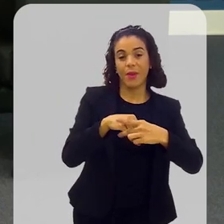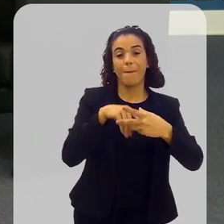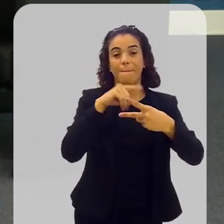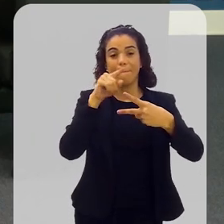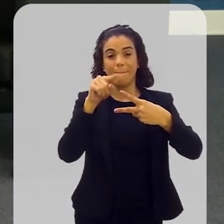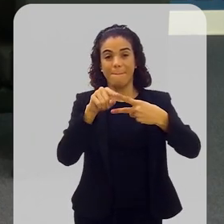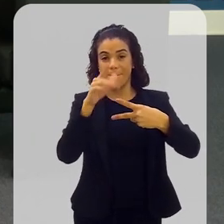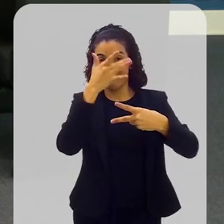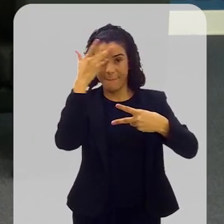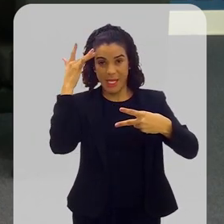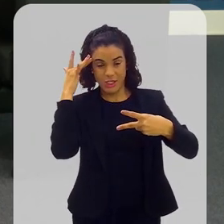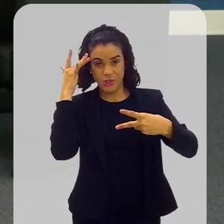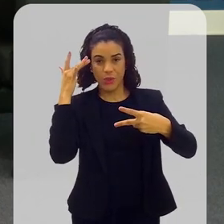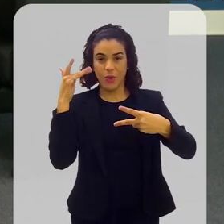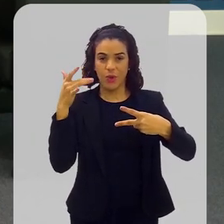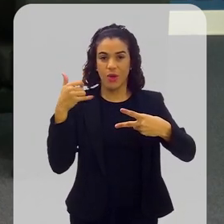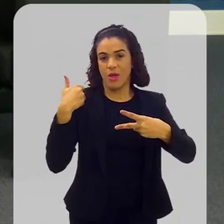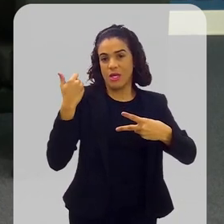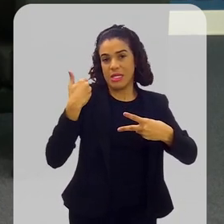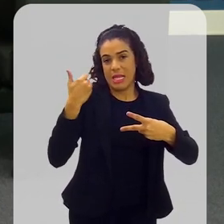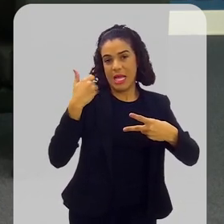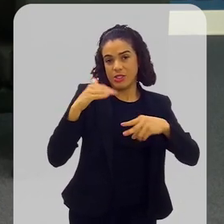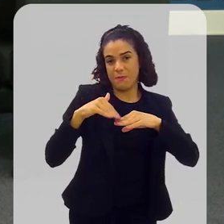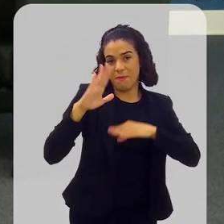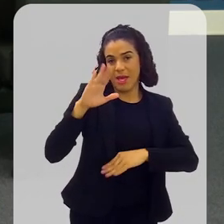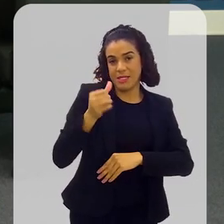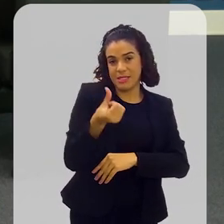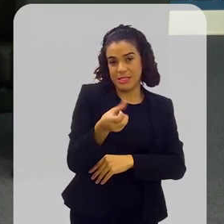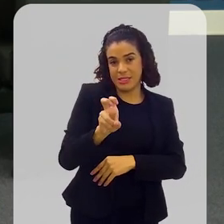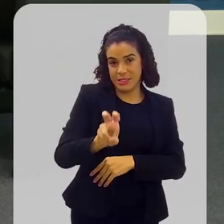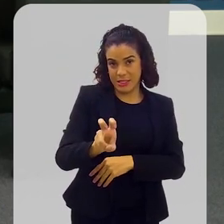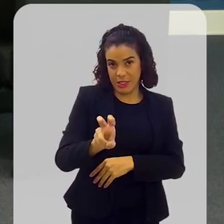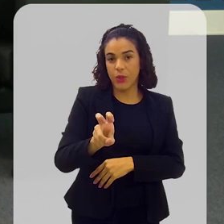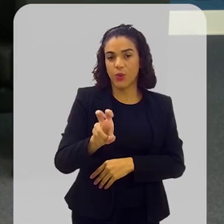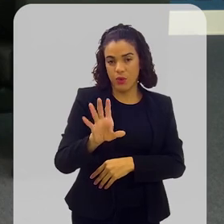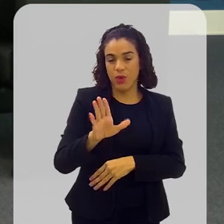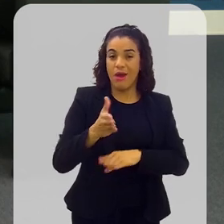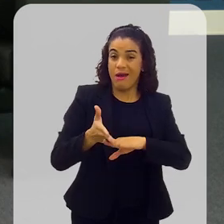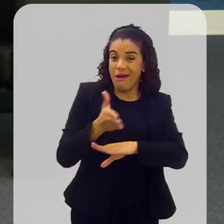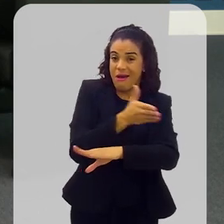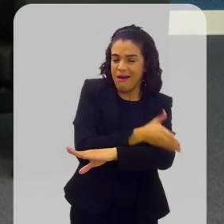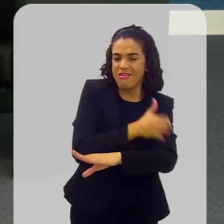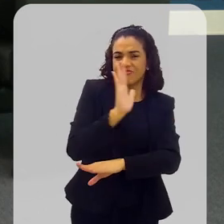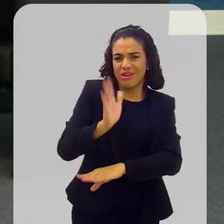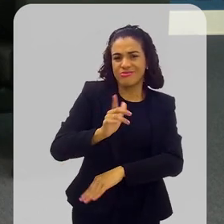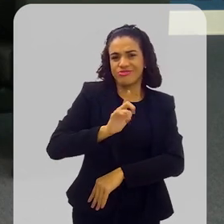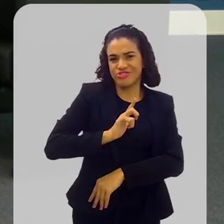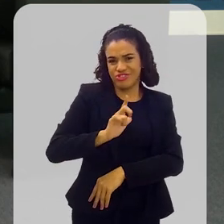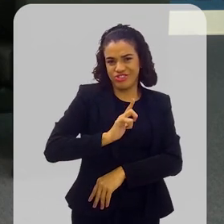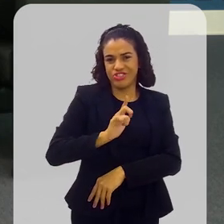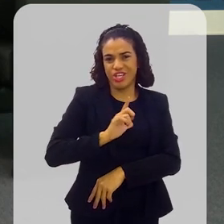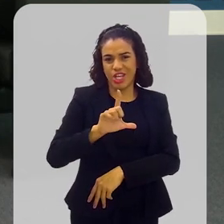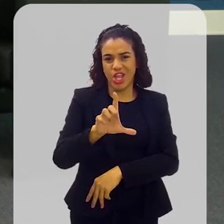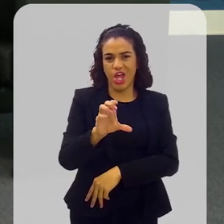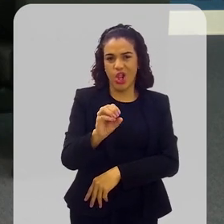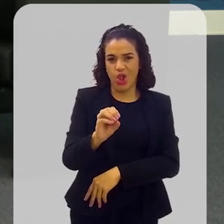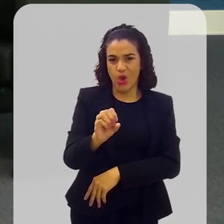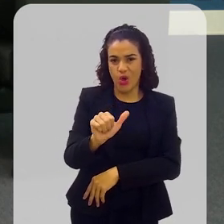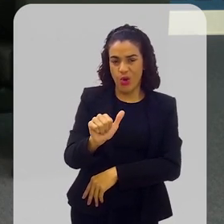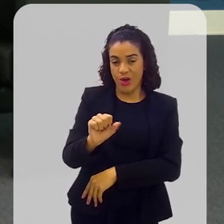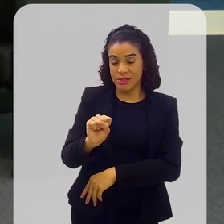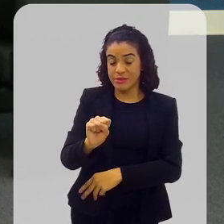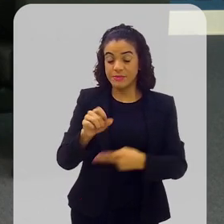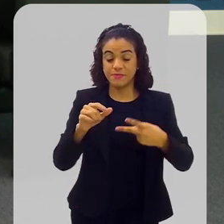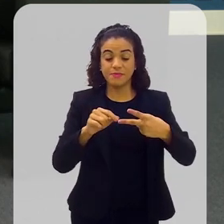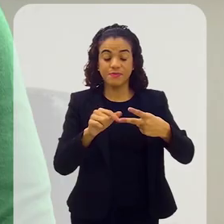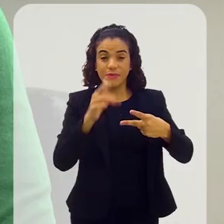Pessoas com 65 anos ou mais, que isso já era previsto na LUAS, e também